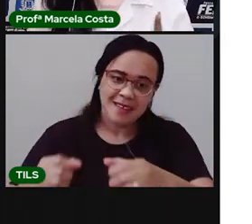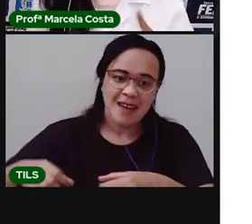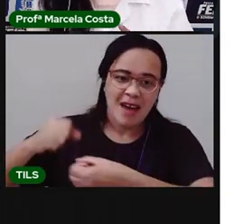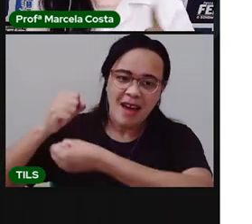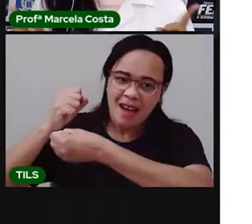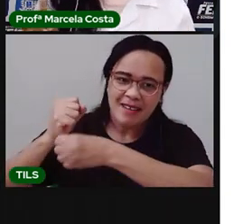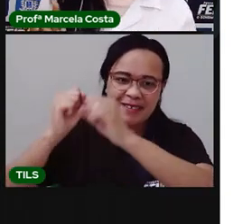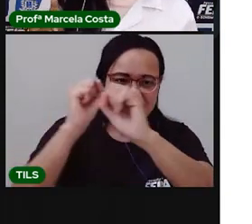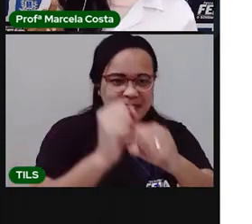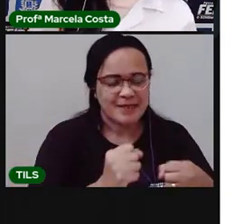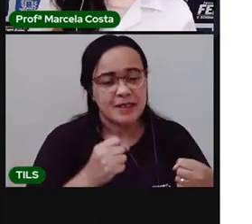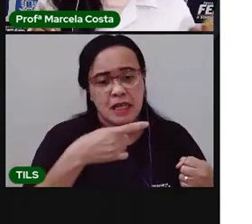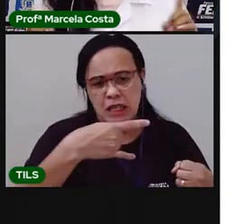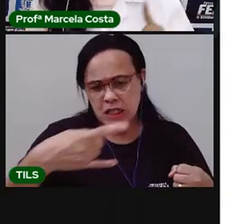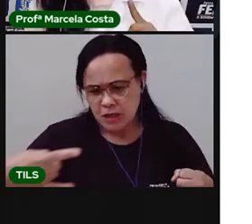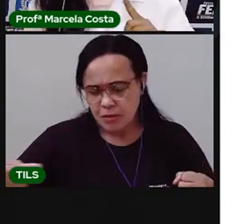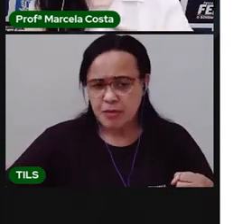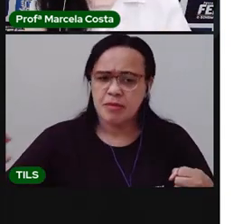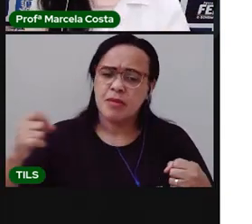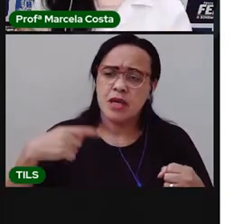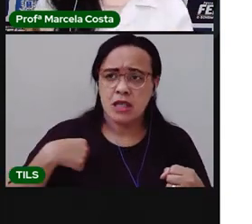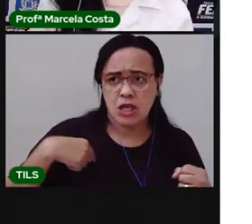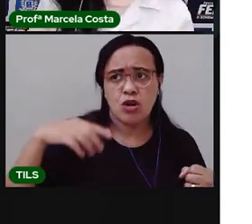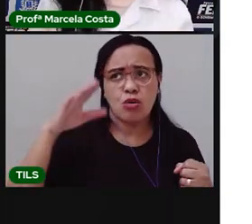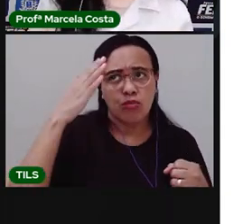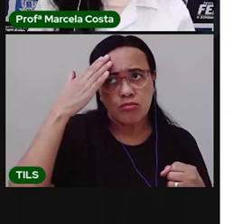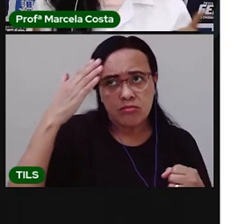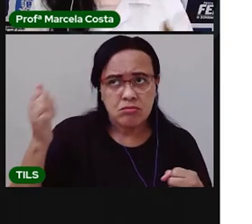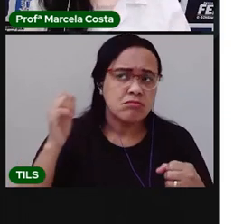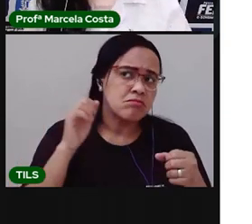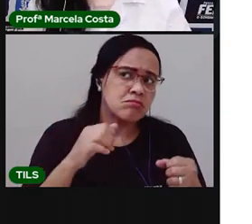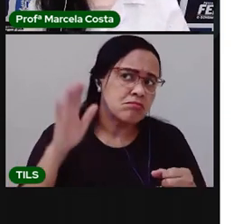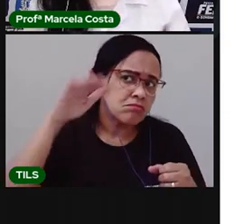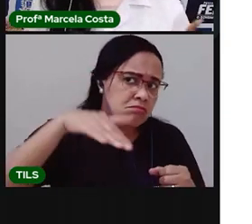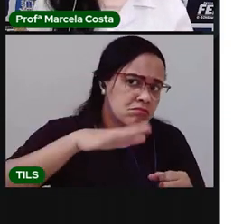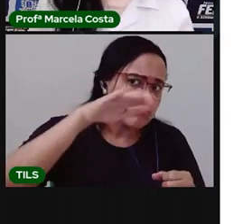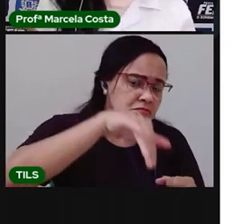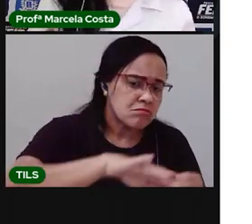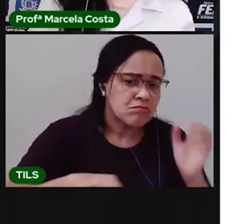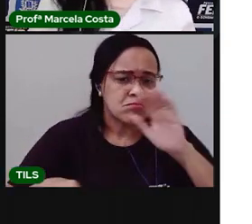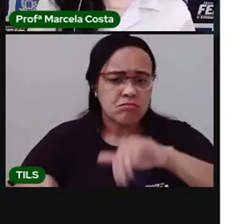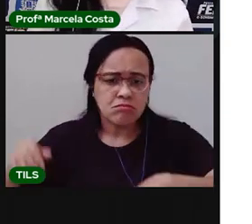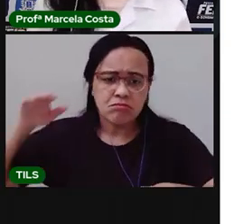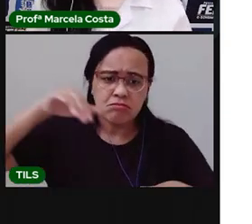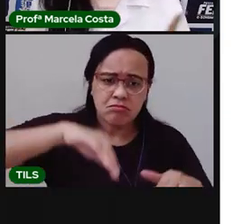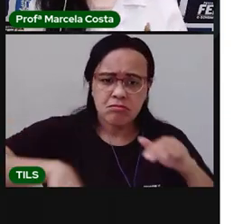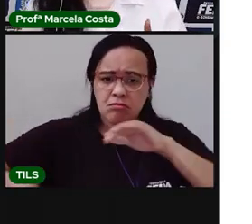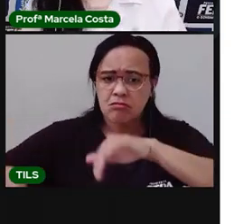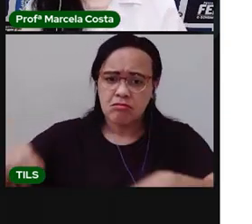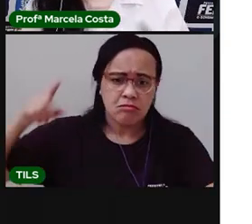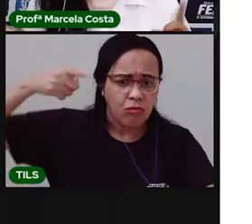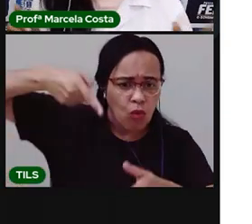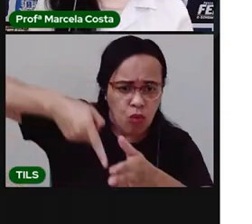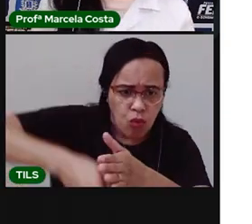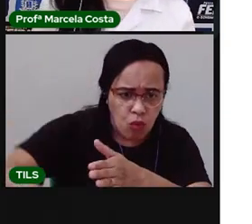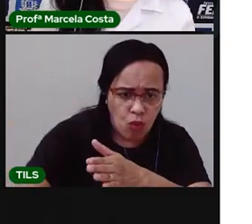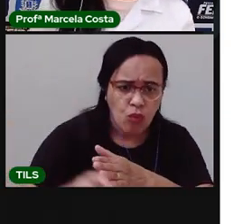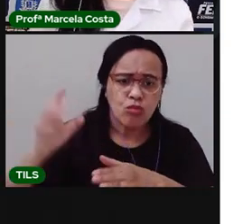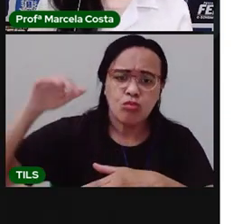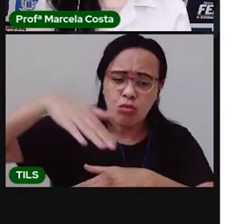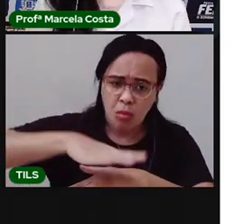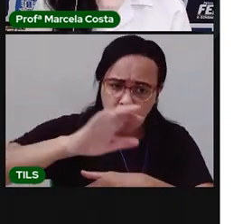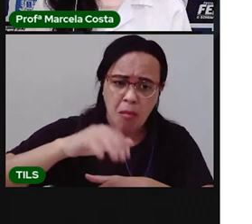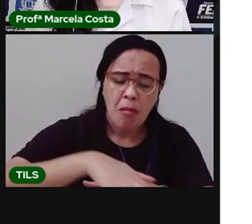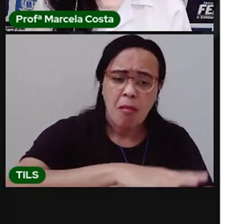Se eu fosse um peixinho que soubesse nadar. Eu tirava Maria do fundo do mar.